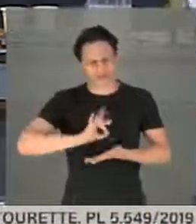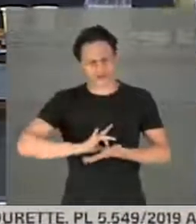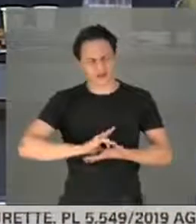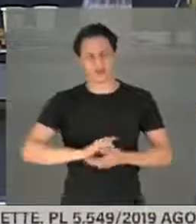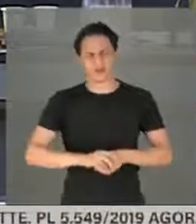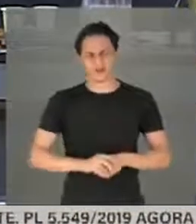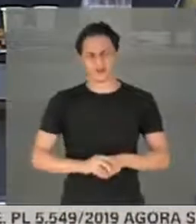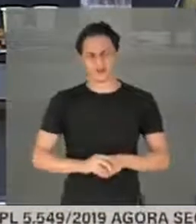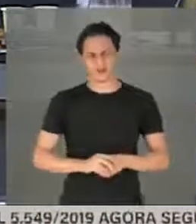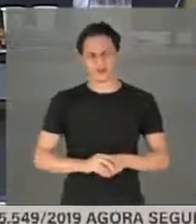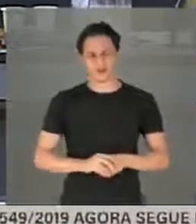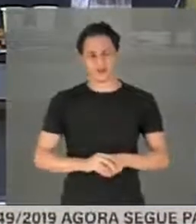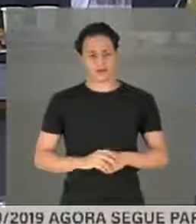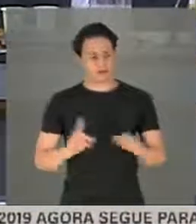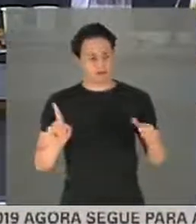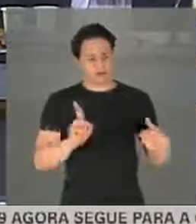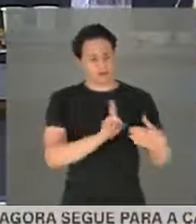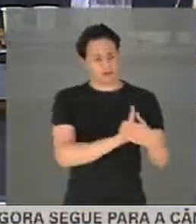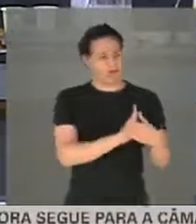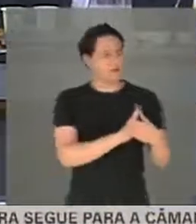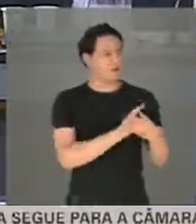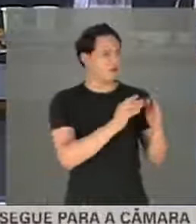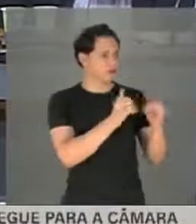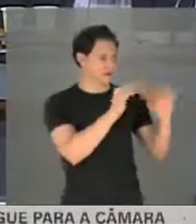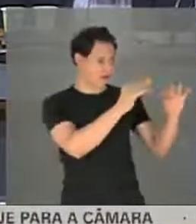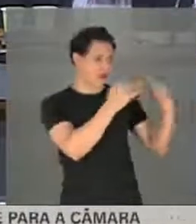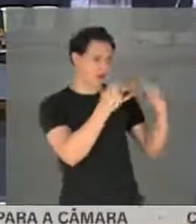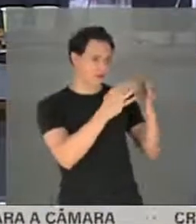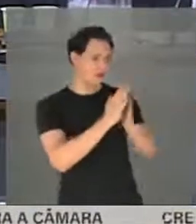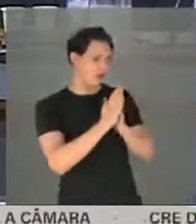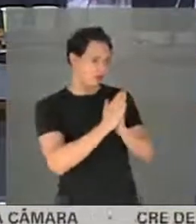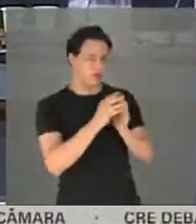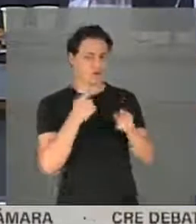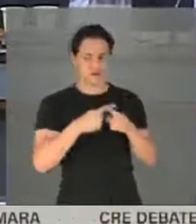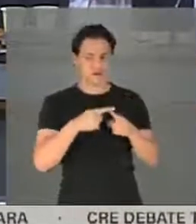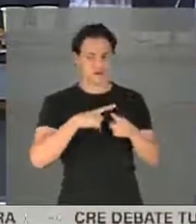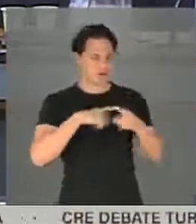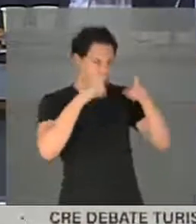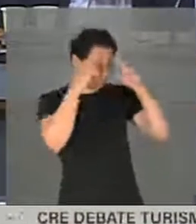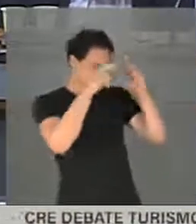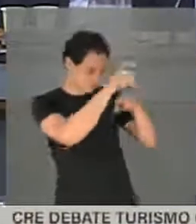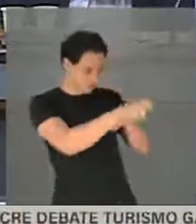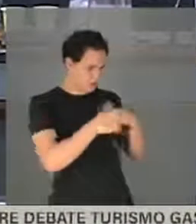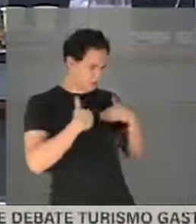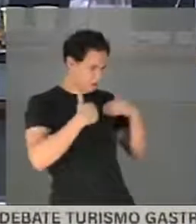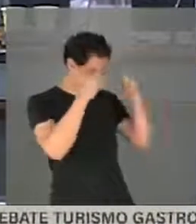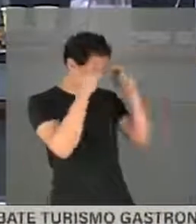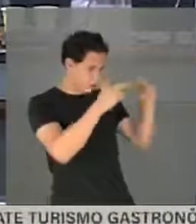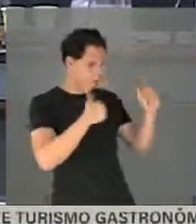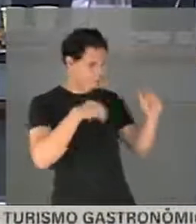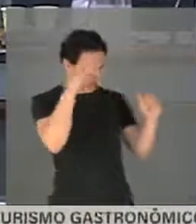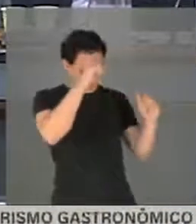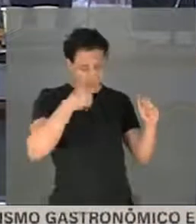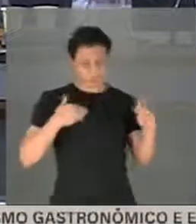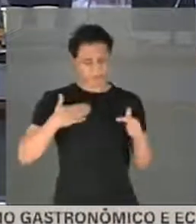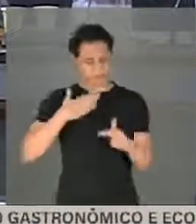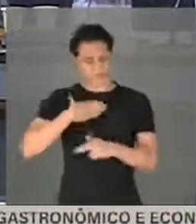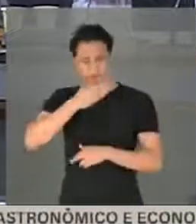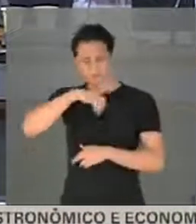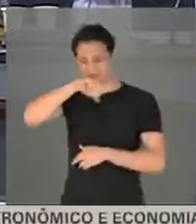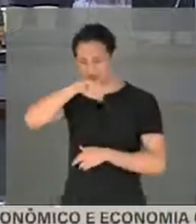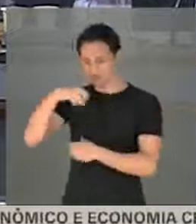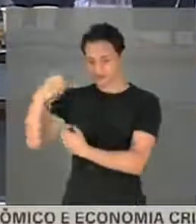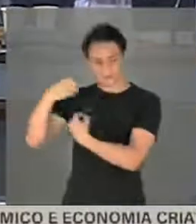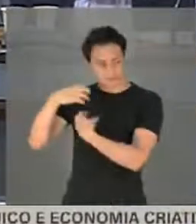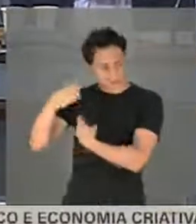e eu queria que o depoente prestasse um pouco de atenção, por gentileza, porque eu tenho todo respeito ao senhor, porque eu aprendi pelos meus pais, que eram motoristas de